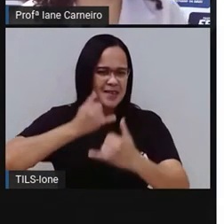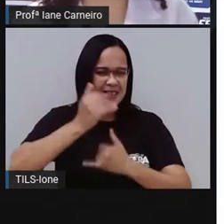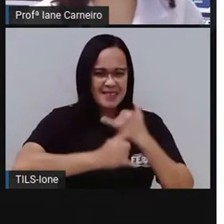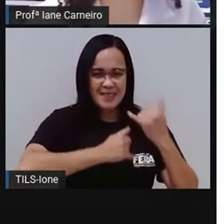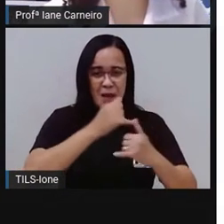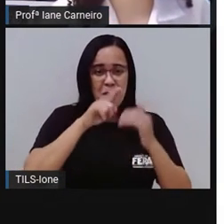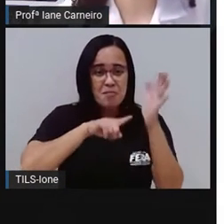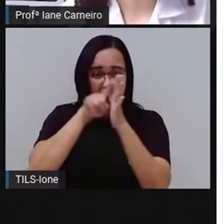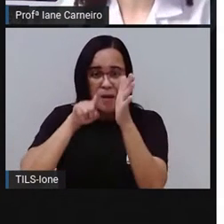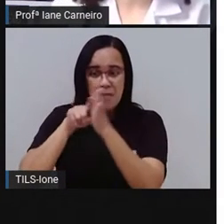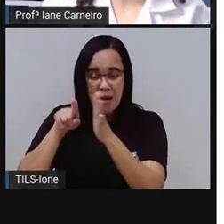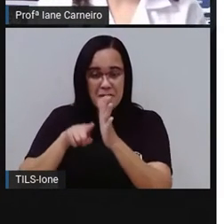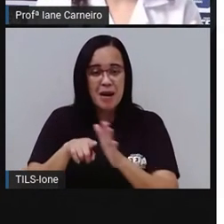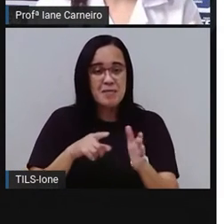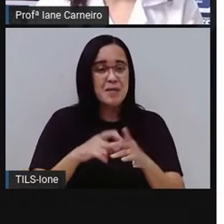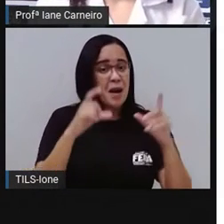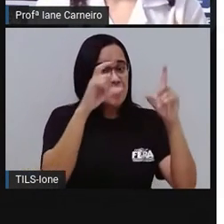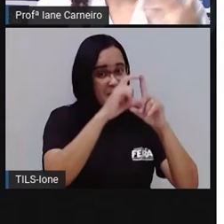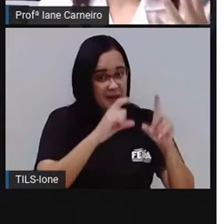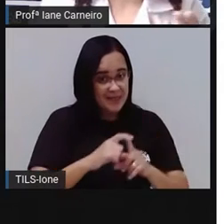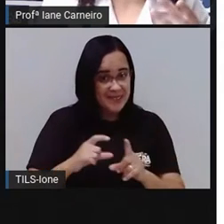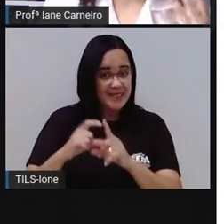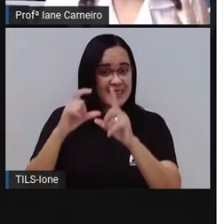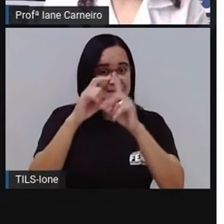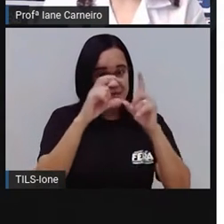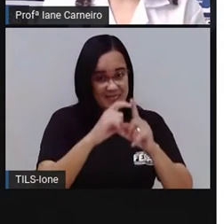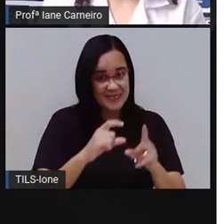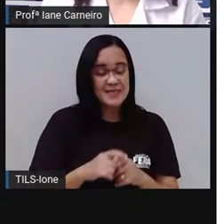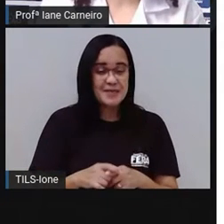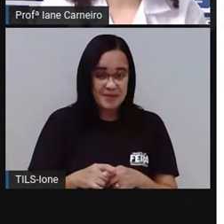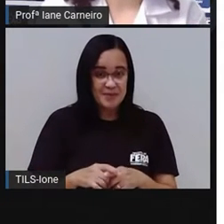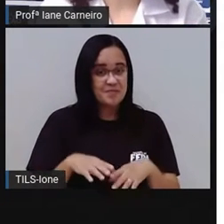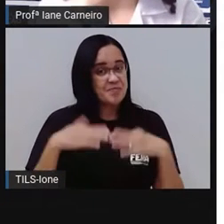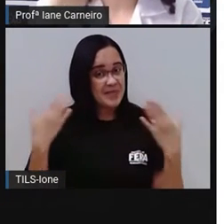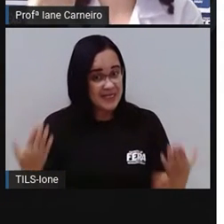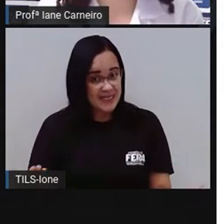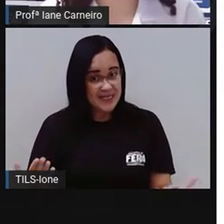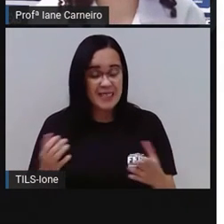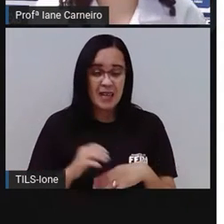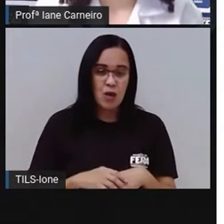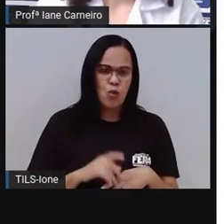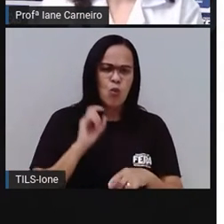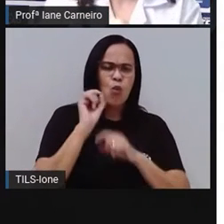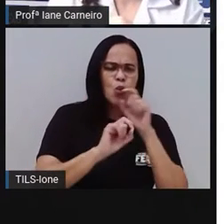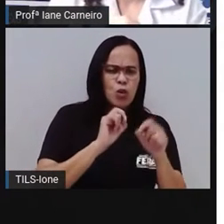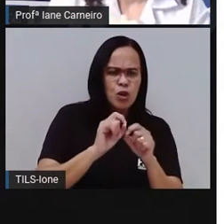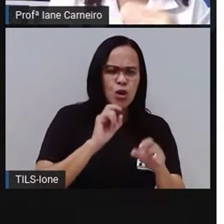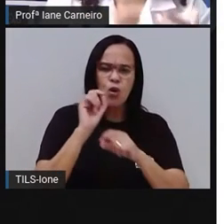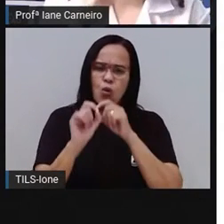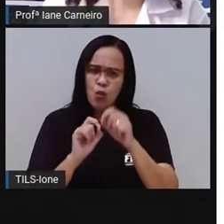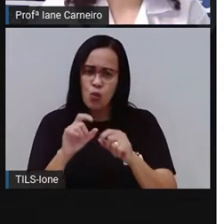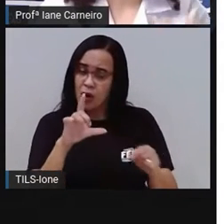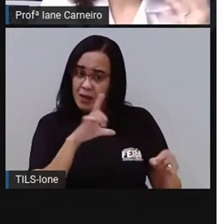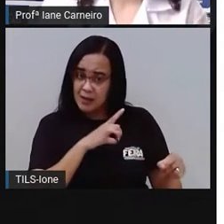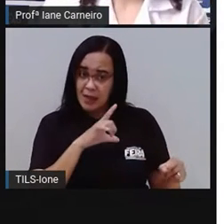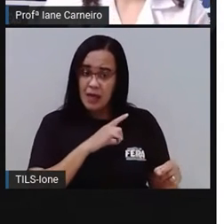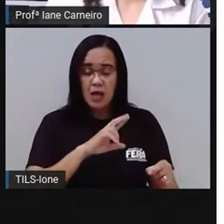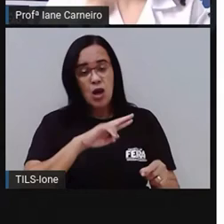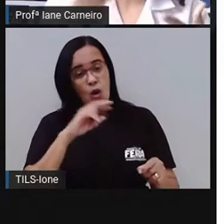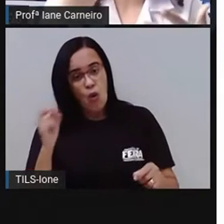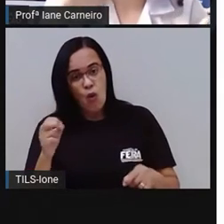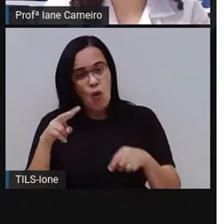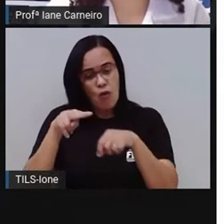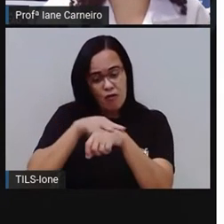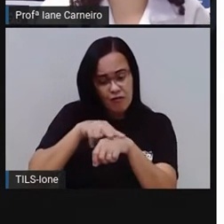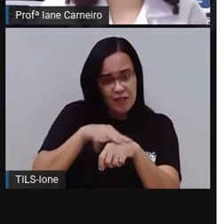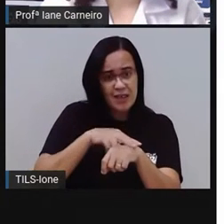as palavras, né? Então, as adivinhas, ora elas aparecem assim. O que é, o que é? Ou é verde e amarela. O